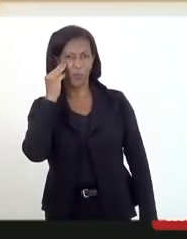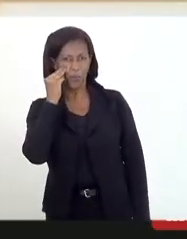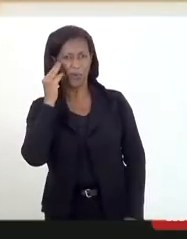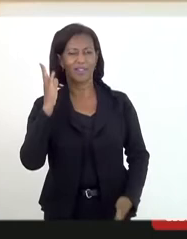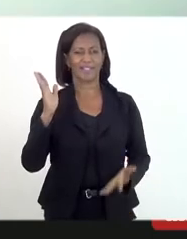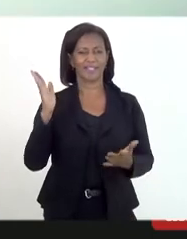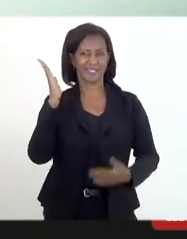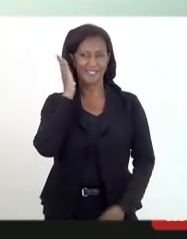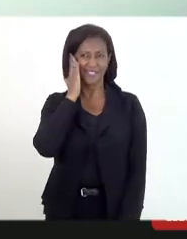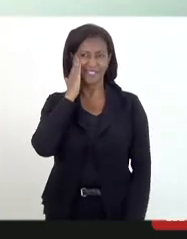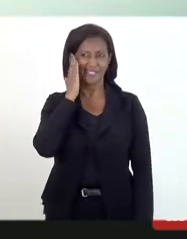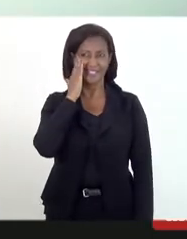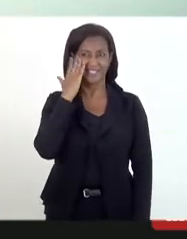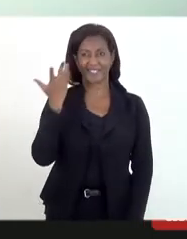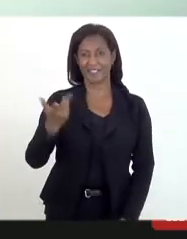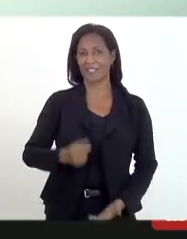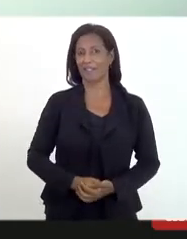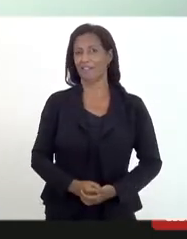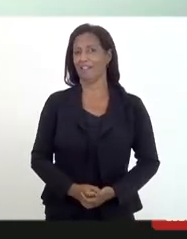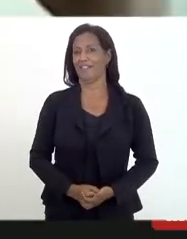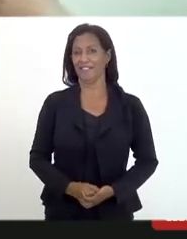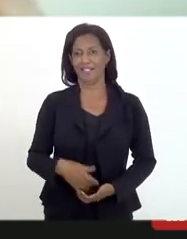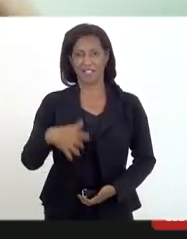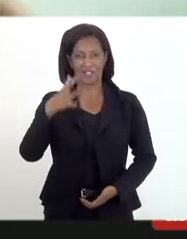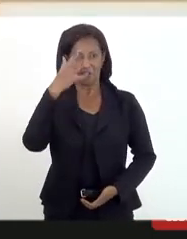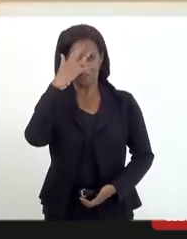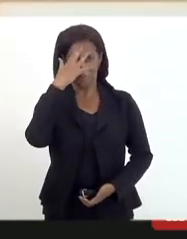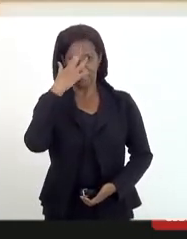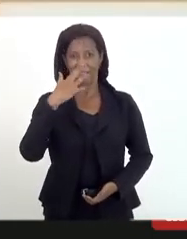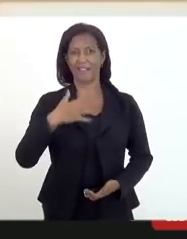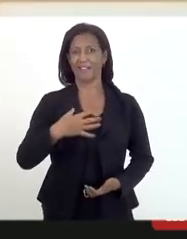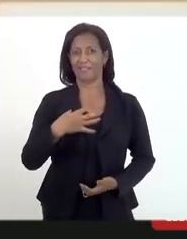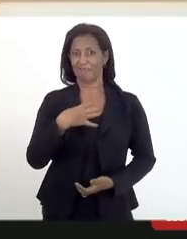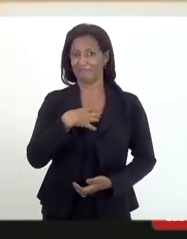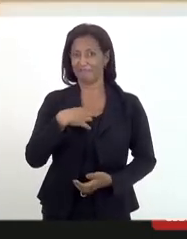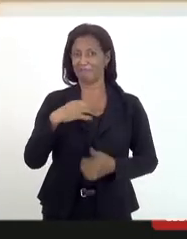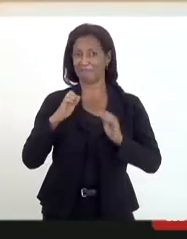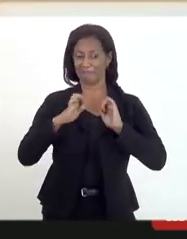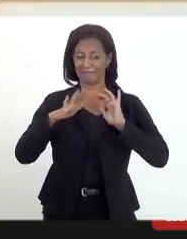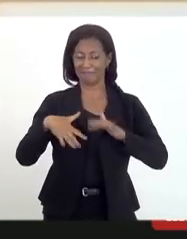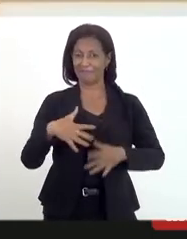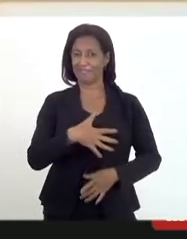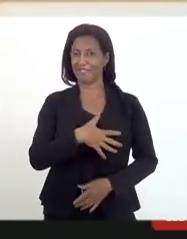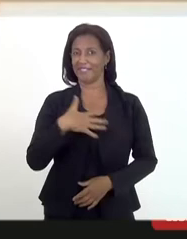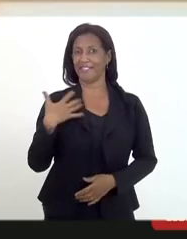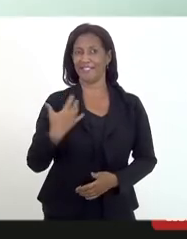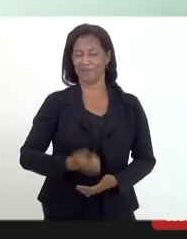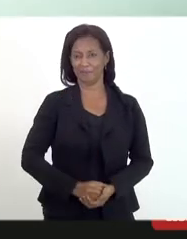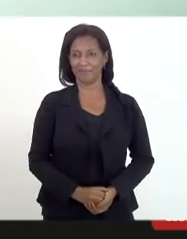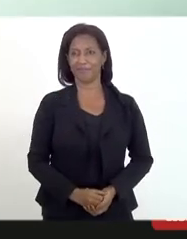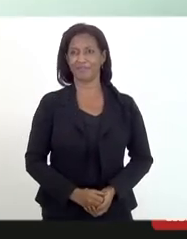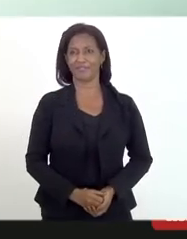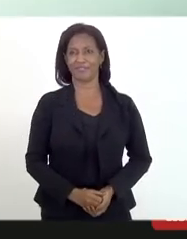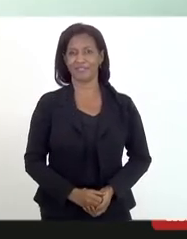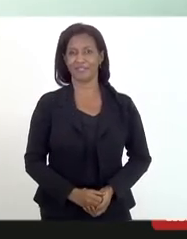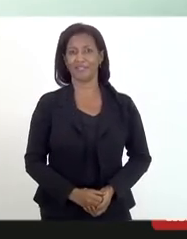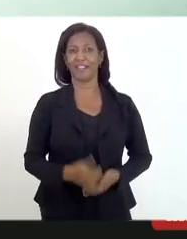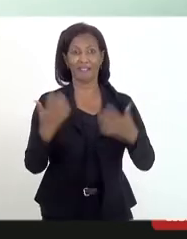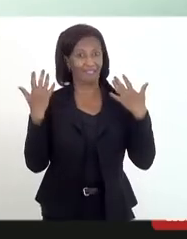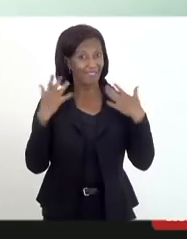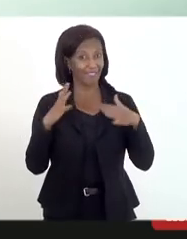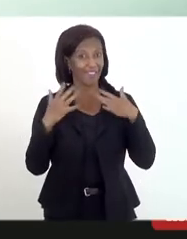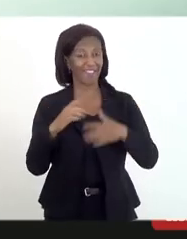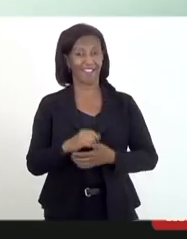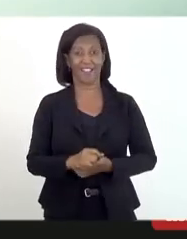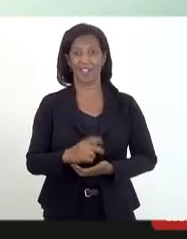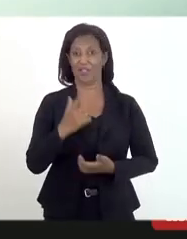sabe. Eu espero que seja um elogio, deputado. A está rindo. Mas, hein? Eu espero que seja um elogio. Não, é elogio. Eu não disse que